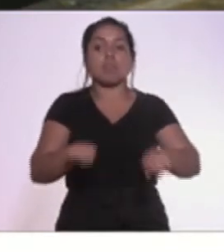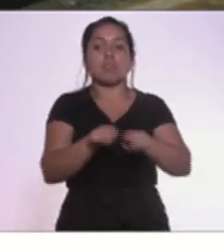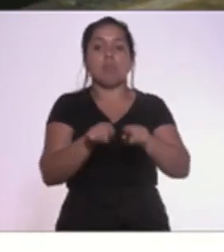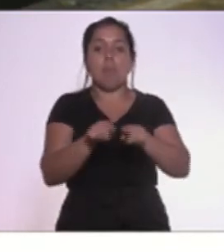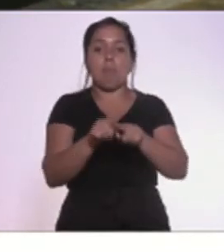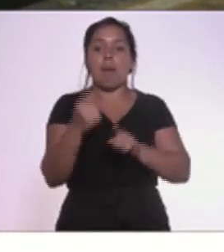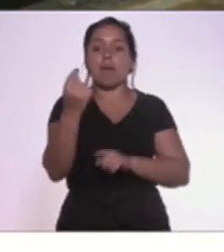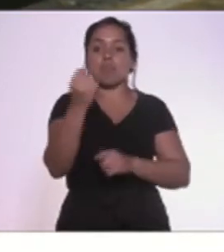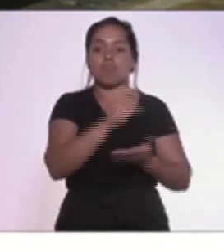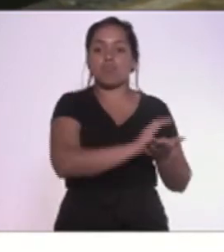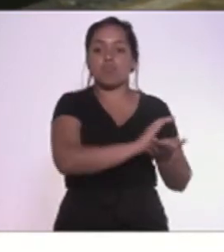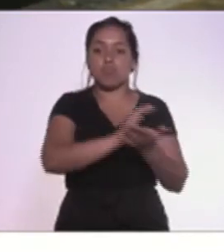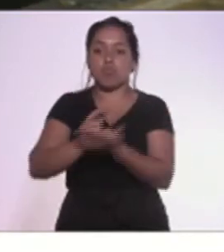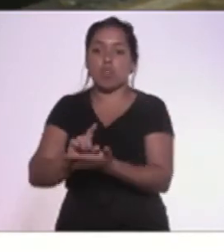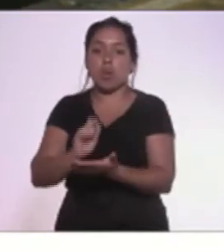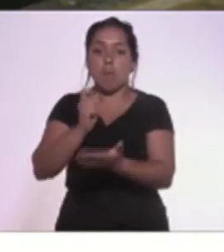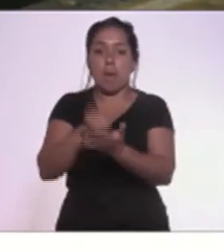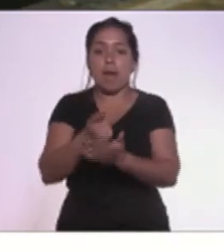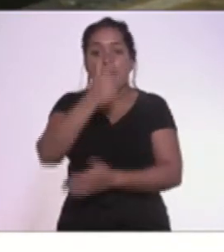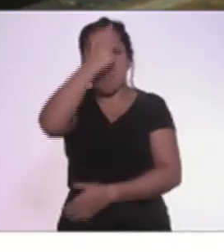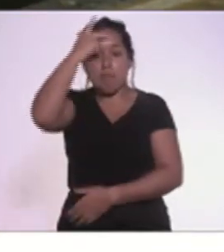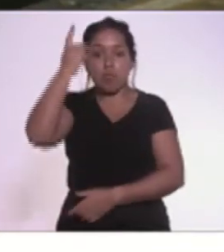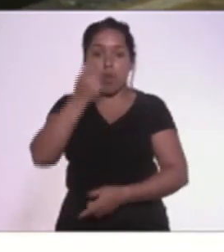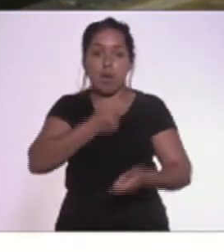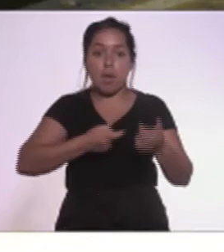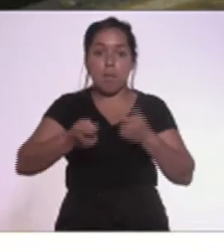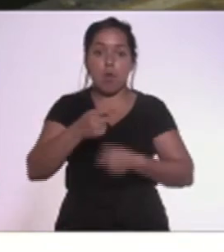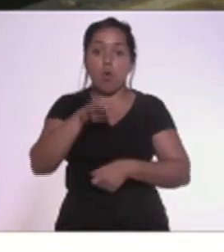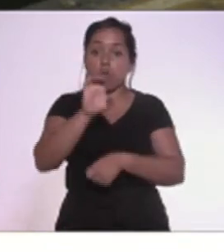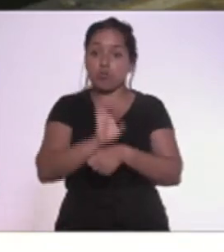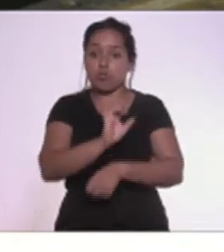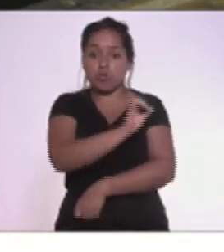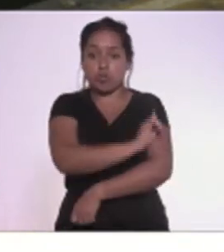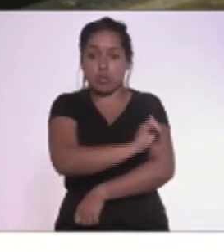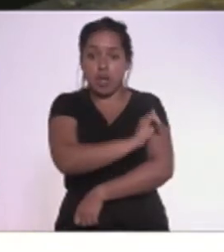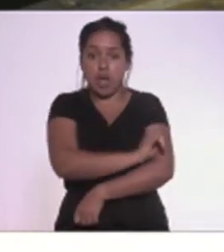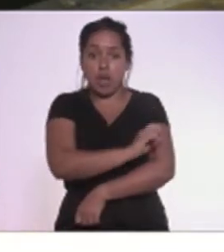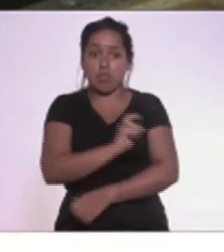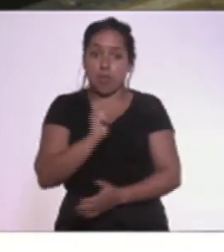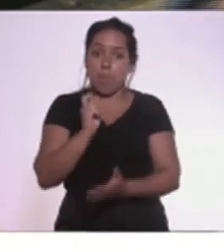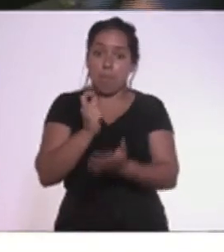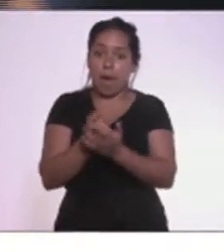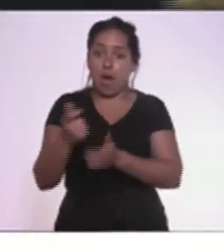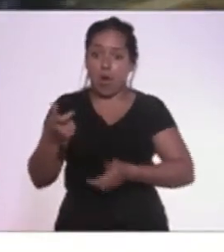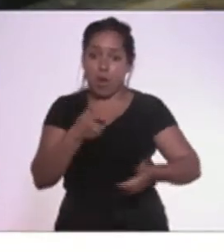melhor os recursos de quem paga imposto. E o Estado está muito caro para quem paga imposto nesse Rio de Janeiro.